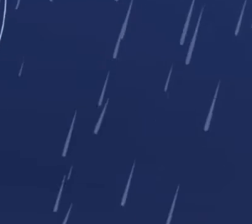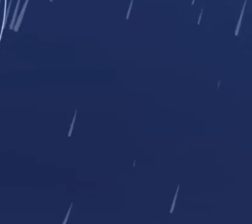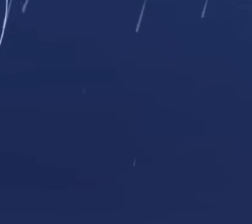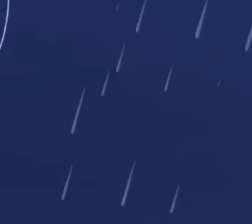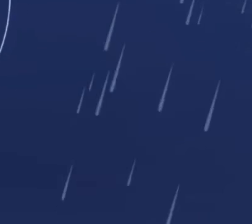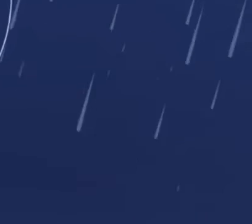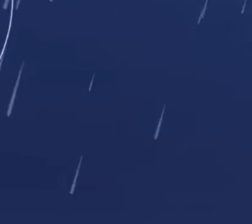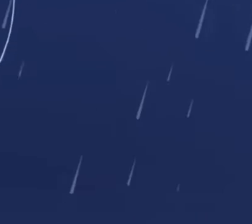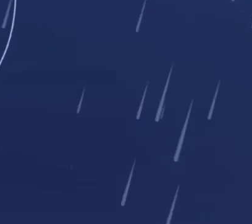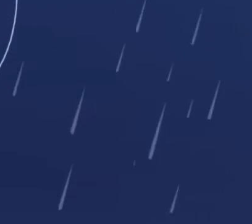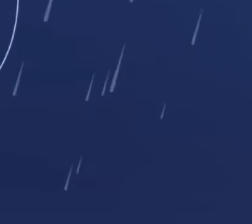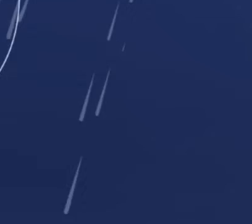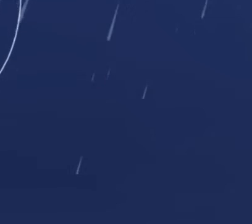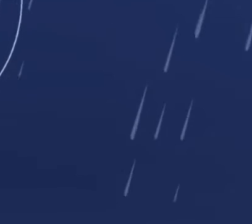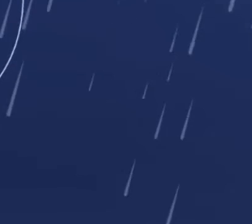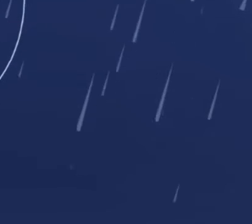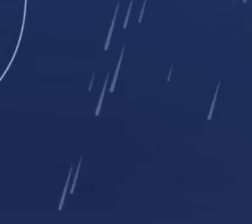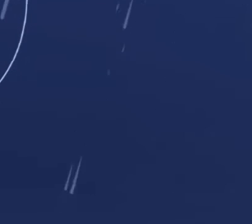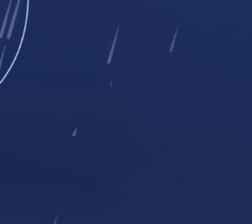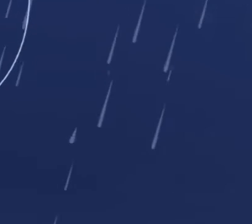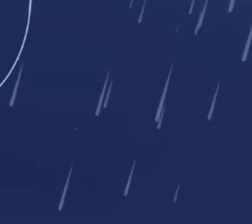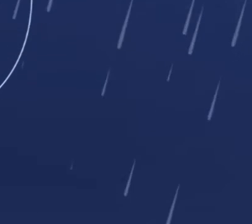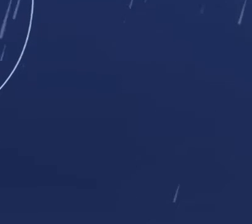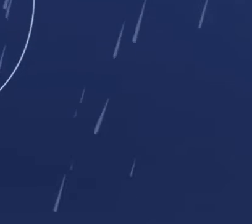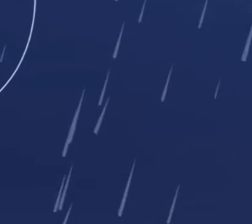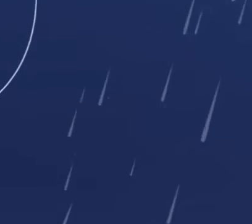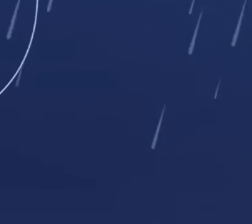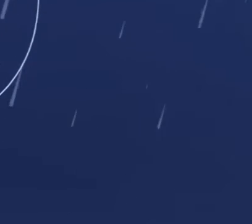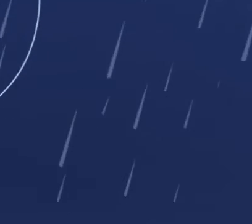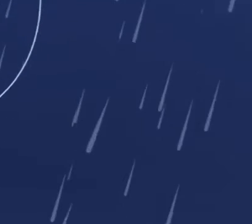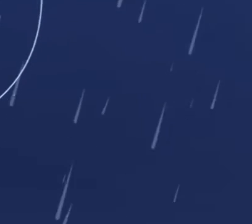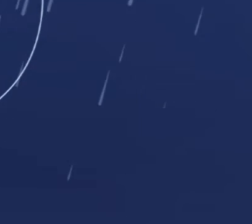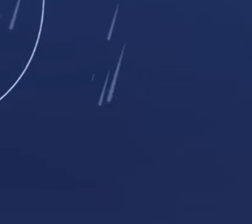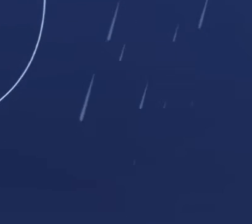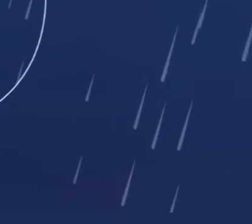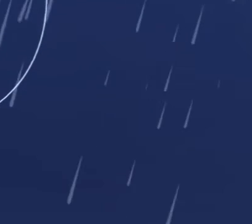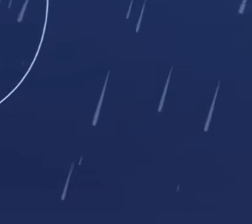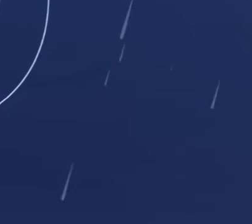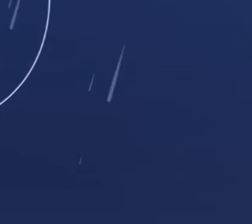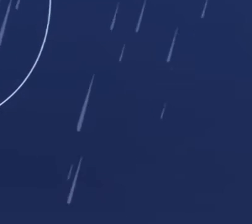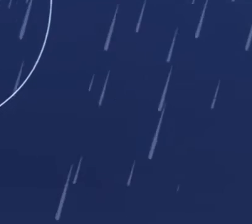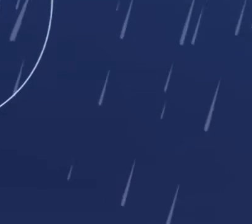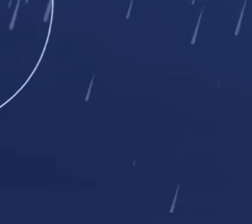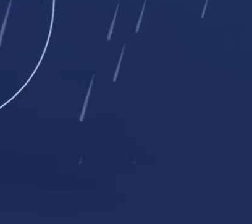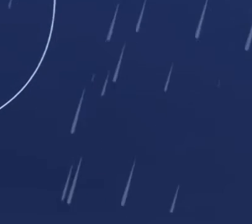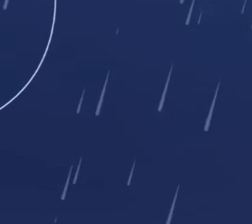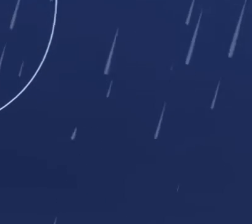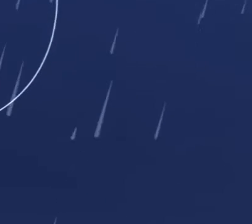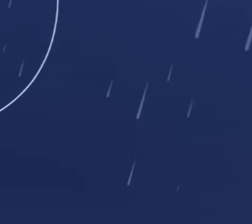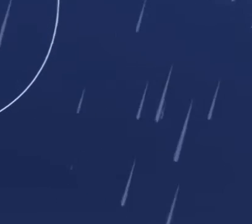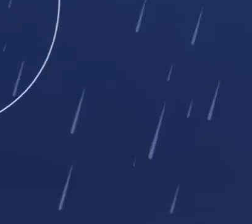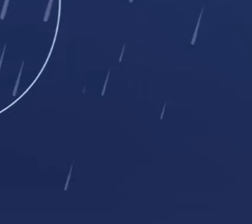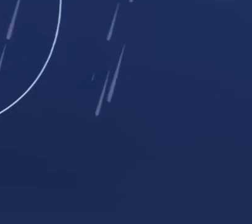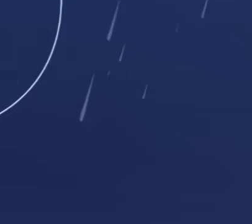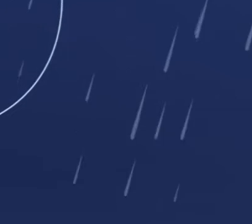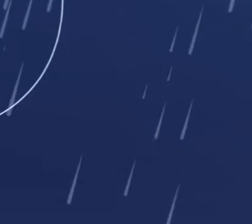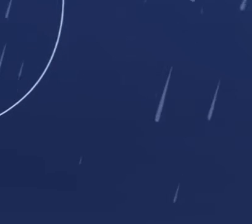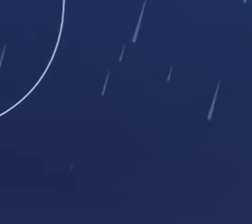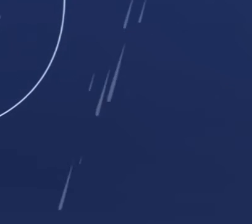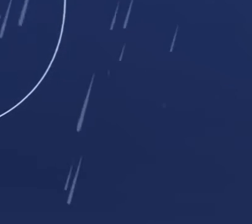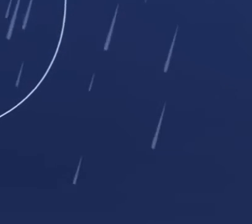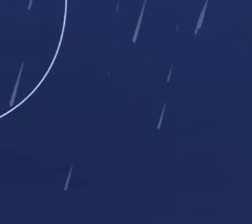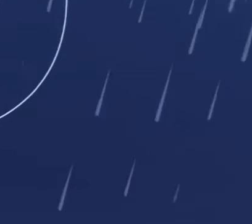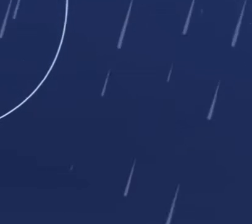muita chuva. A temperatura varia entre dezenove e vinte e nove graus. Em Ituiutaba, chuva forte contra voadas no período da